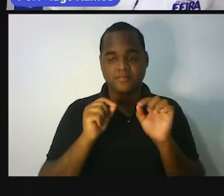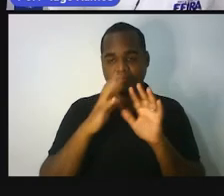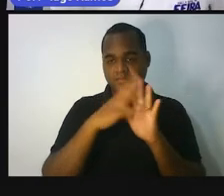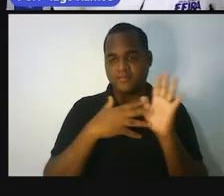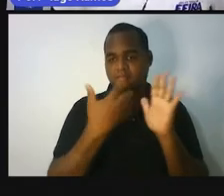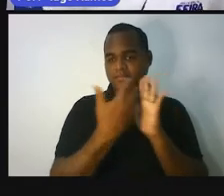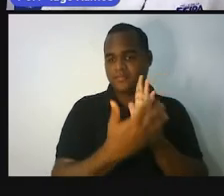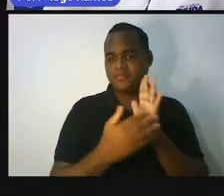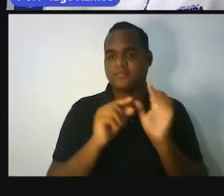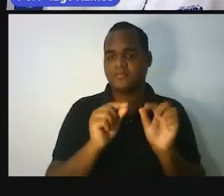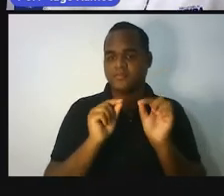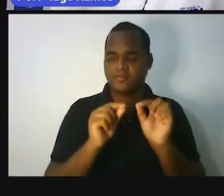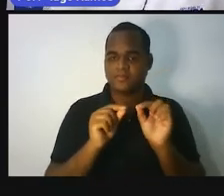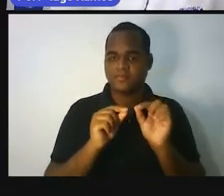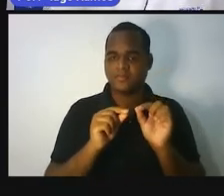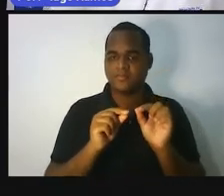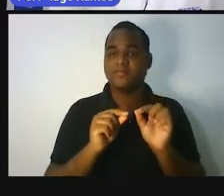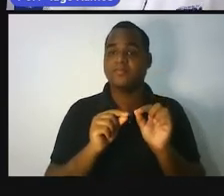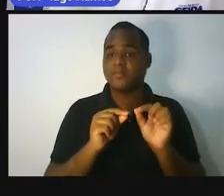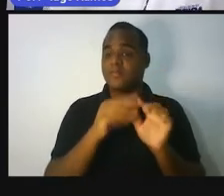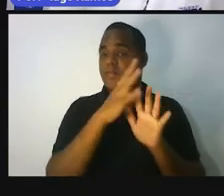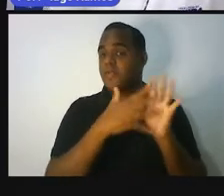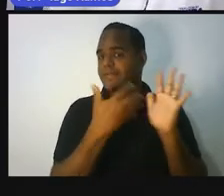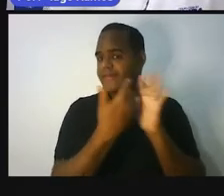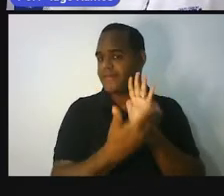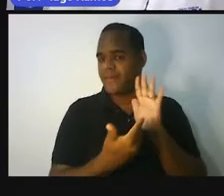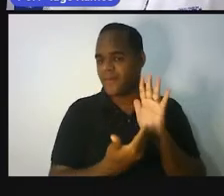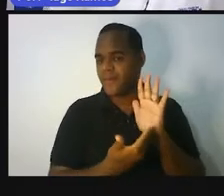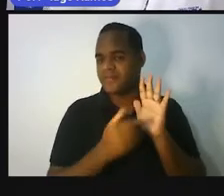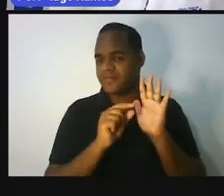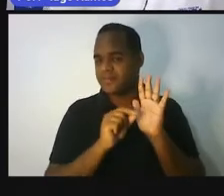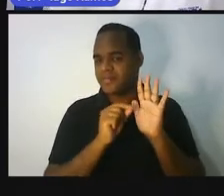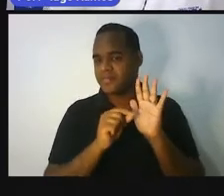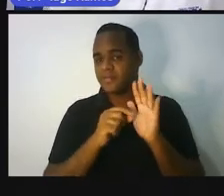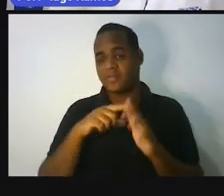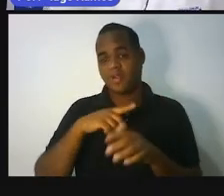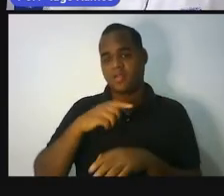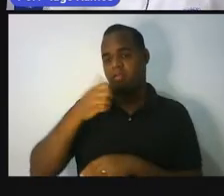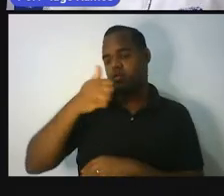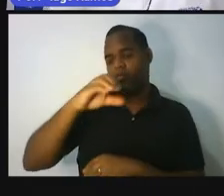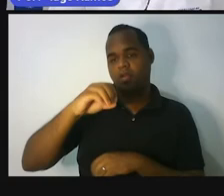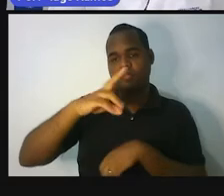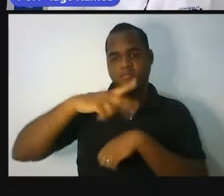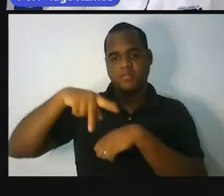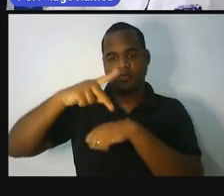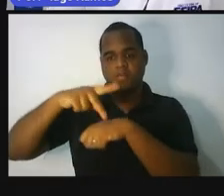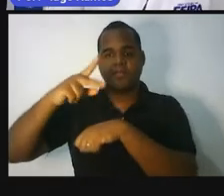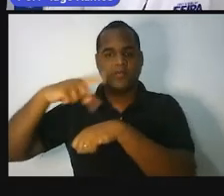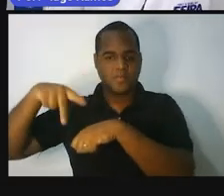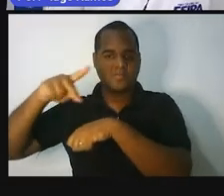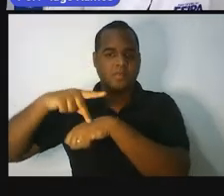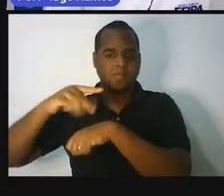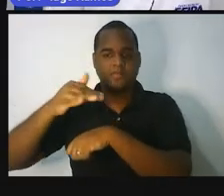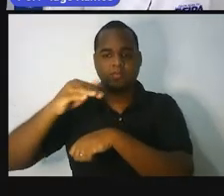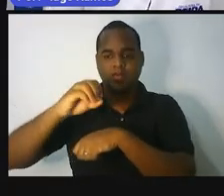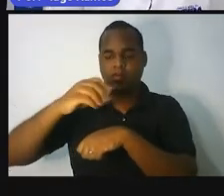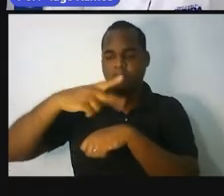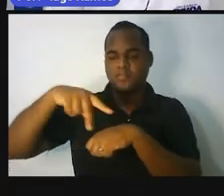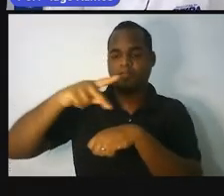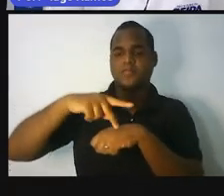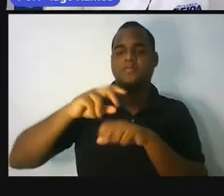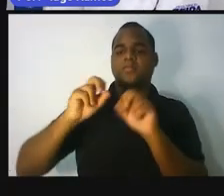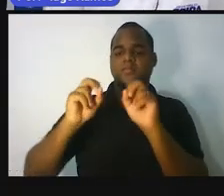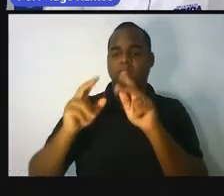só essa tabela. Nessa tabela, a gente tem aqui 10 países, 10